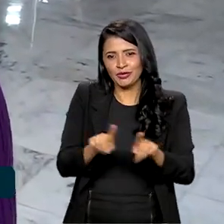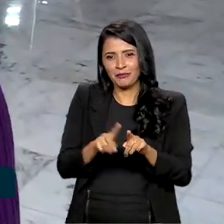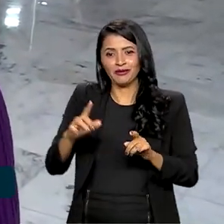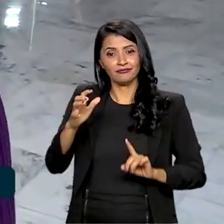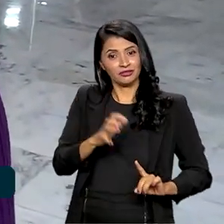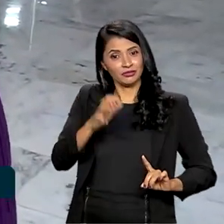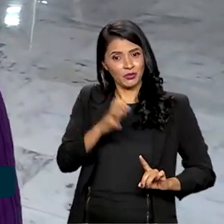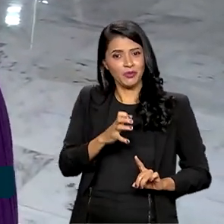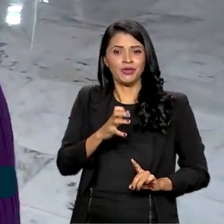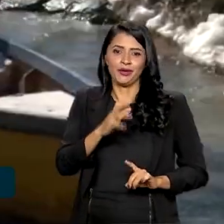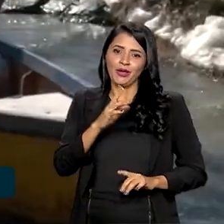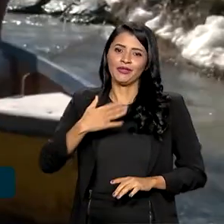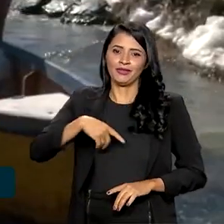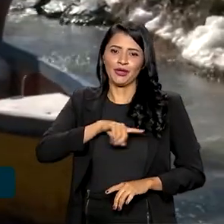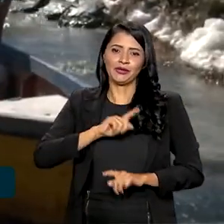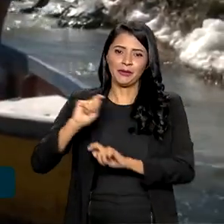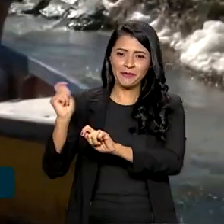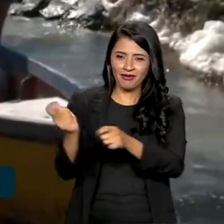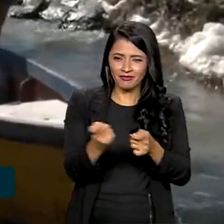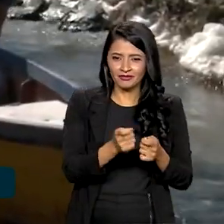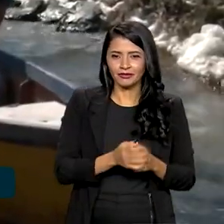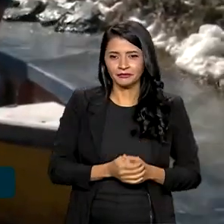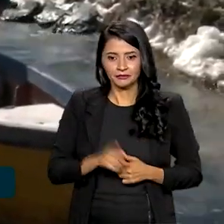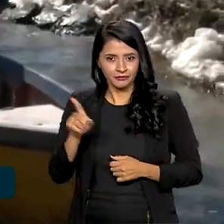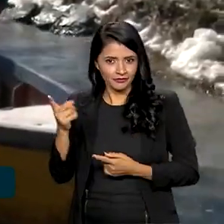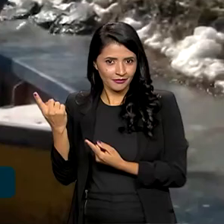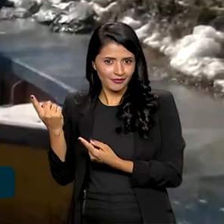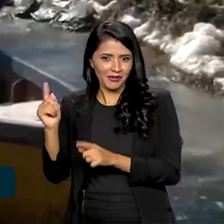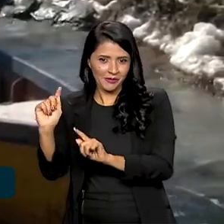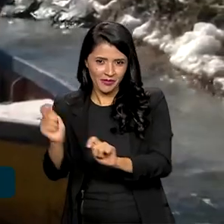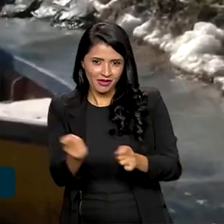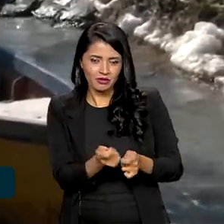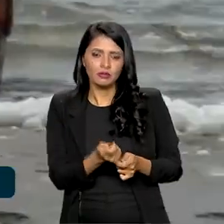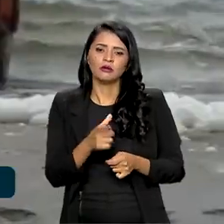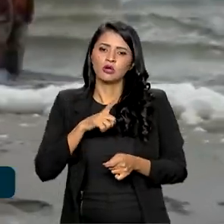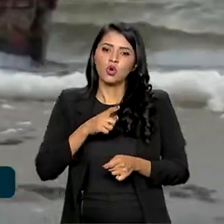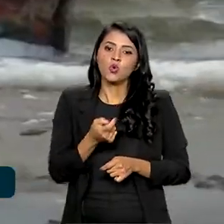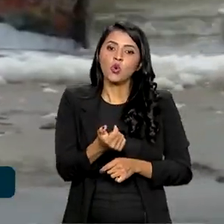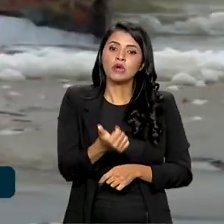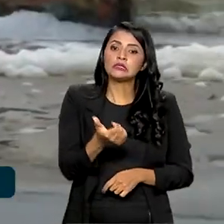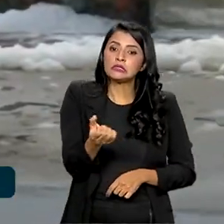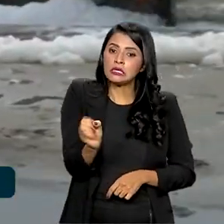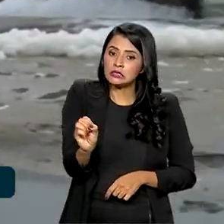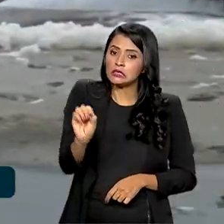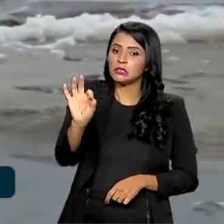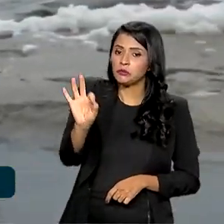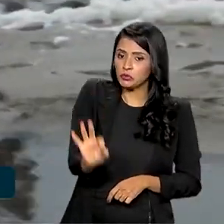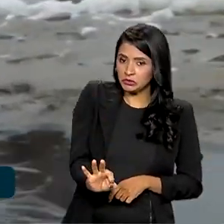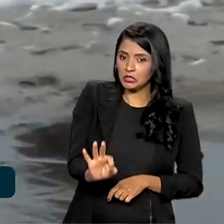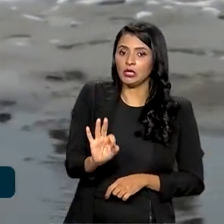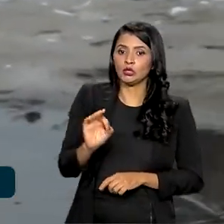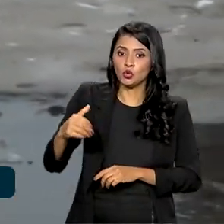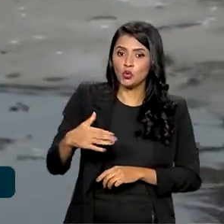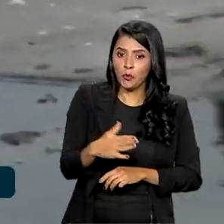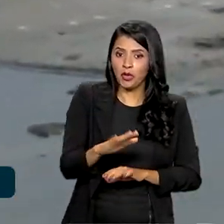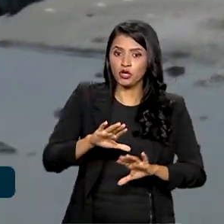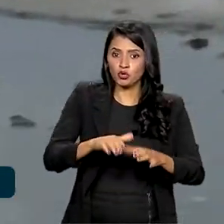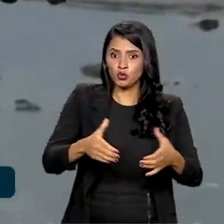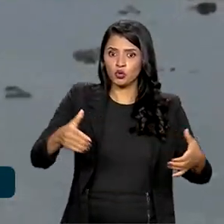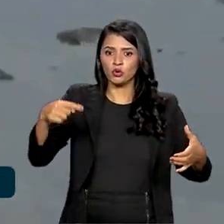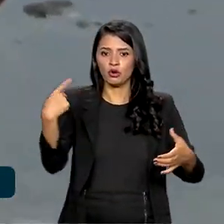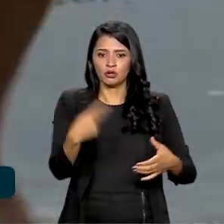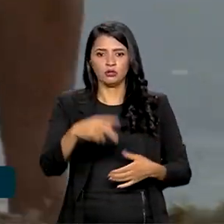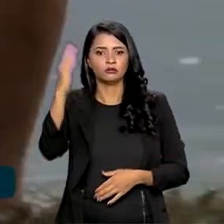afetado diretamente na pesca artesanal. A pesca artesanal responde por quase 60% do pescado produzido no país.